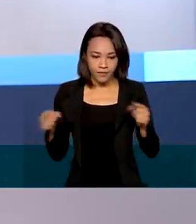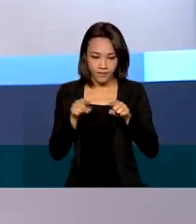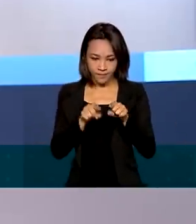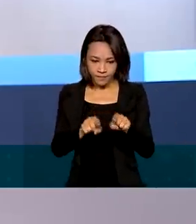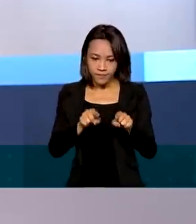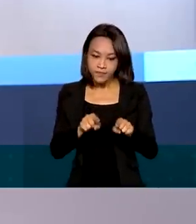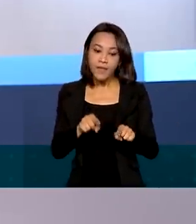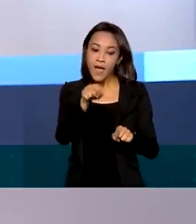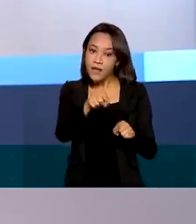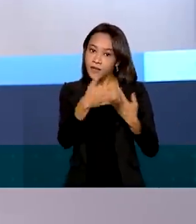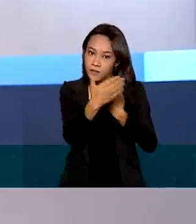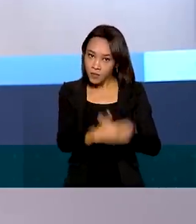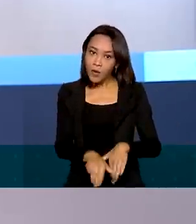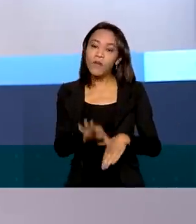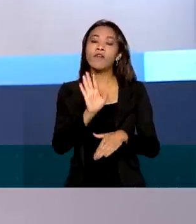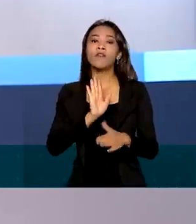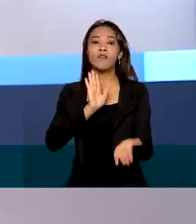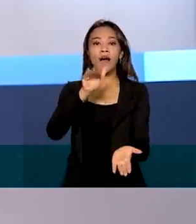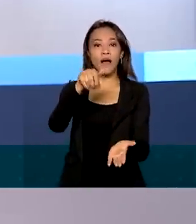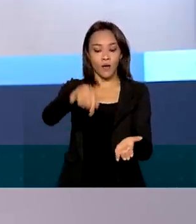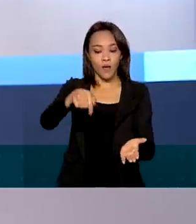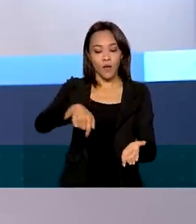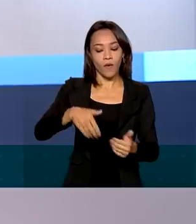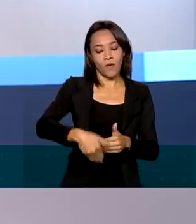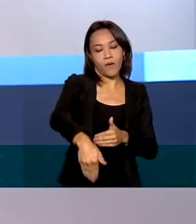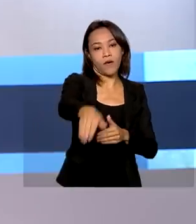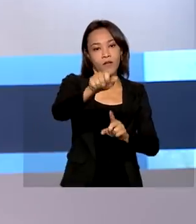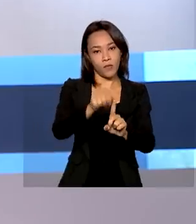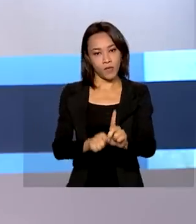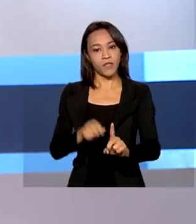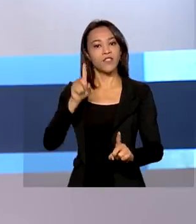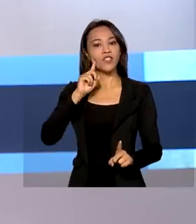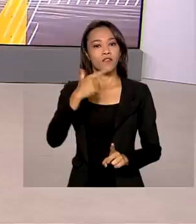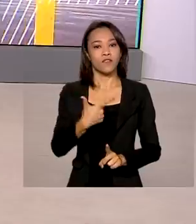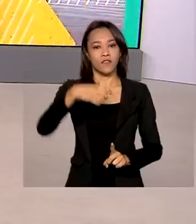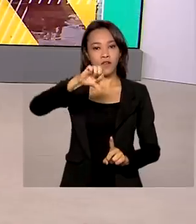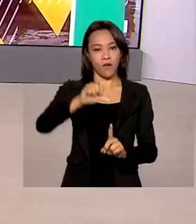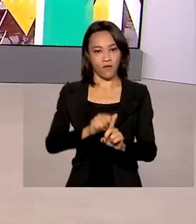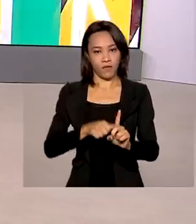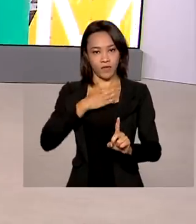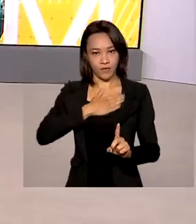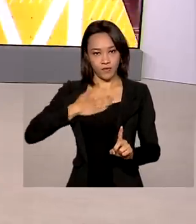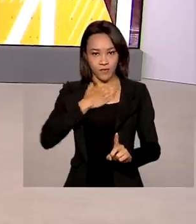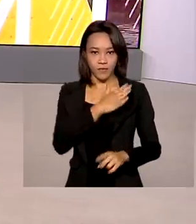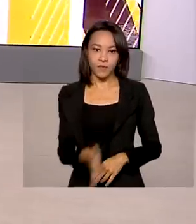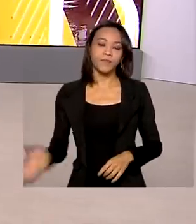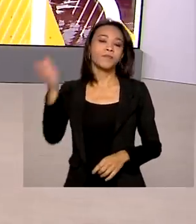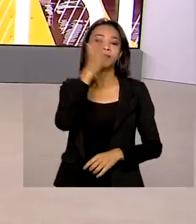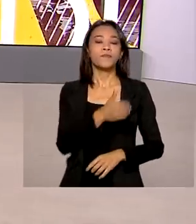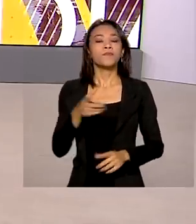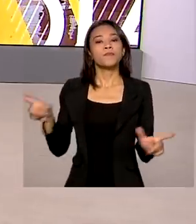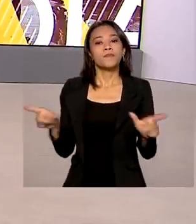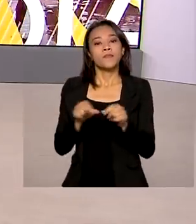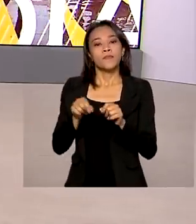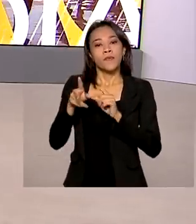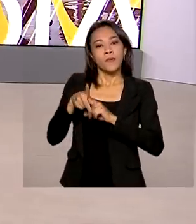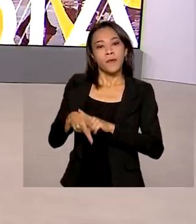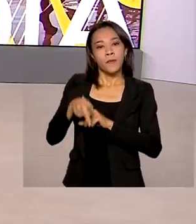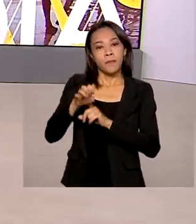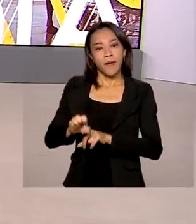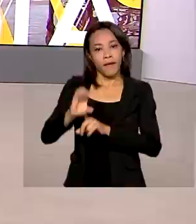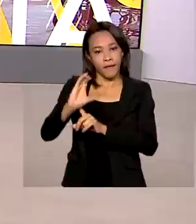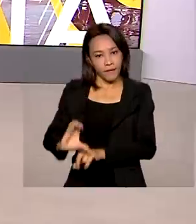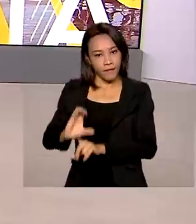O Enseja será aplicado no fim deste mês, em 29 de agosto. A PEC dos Precatórios, enviada esta